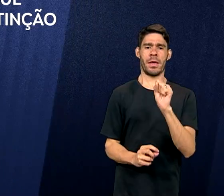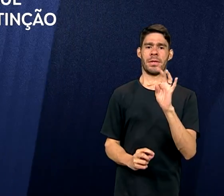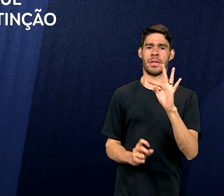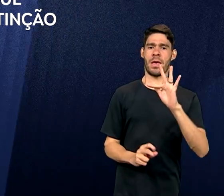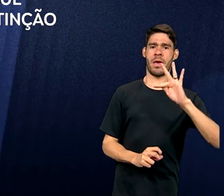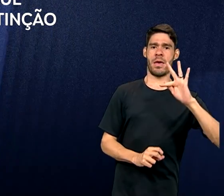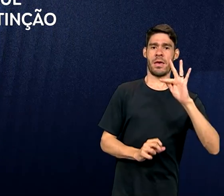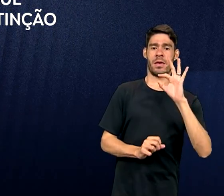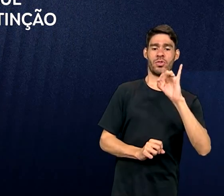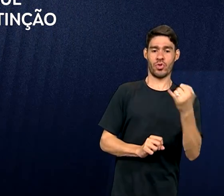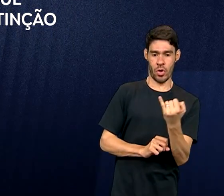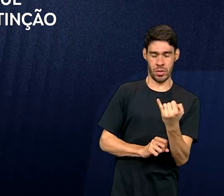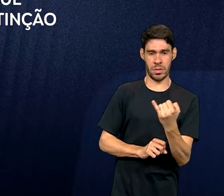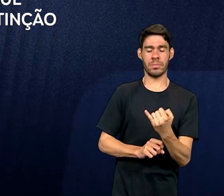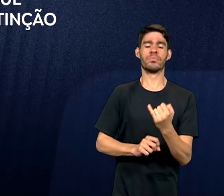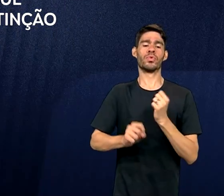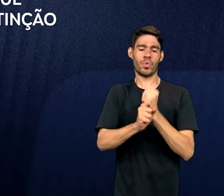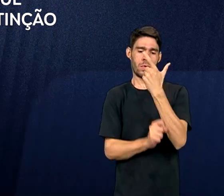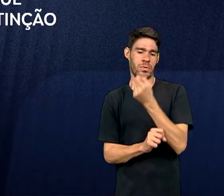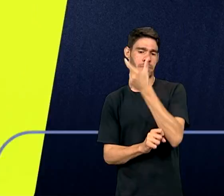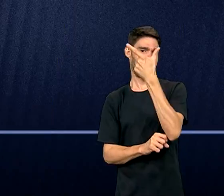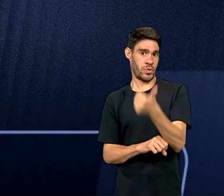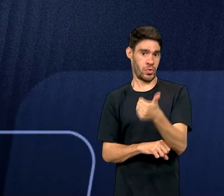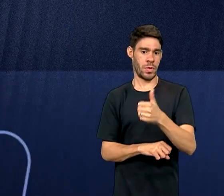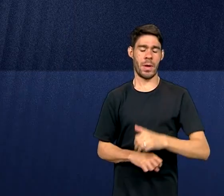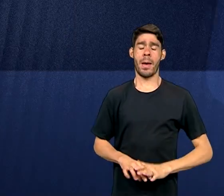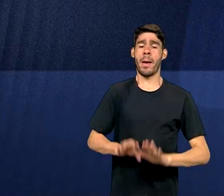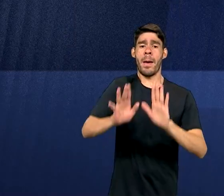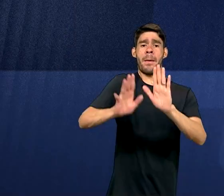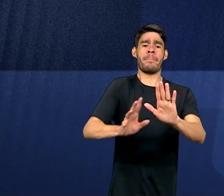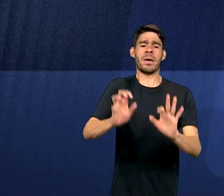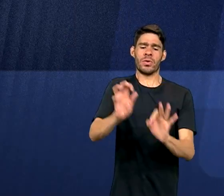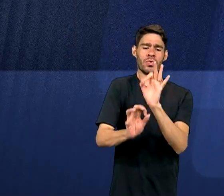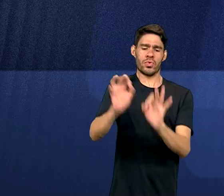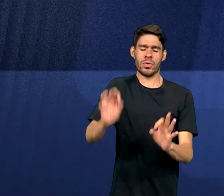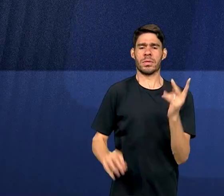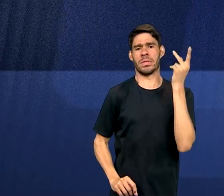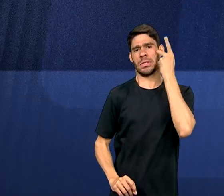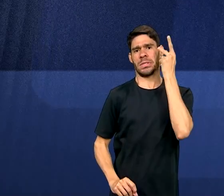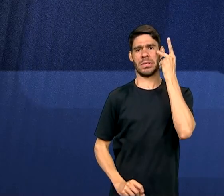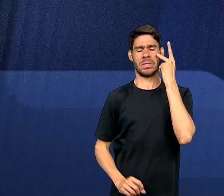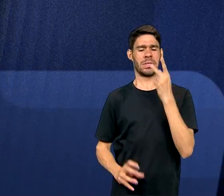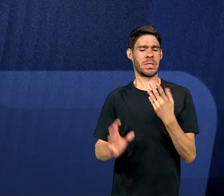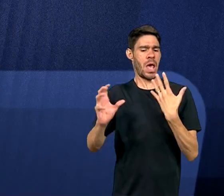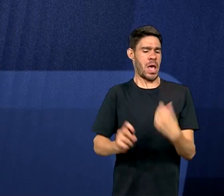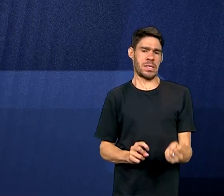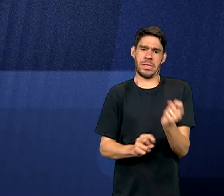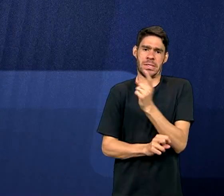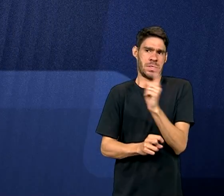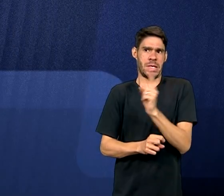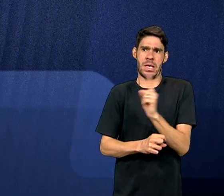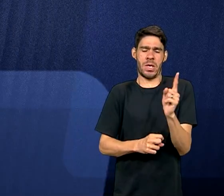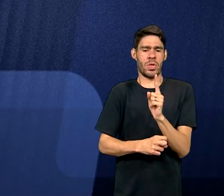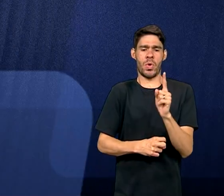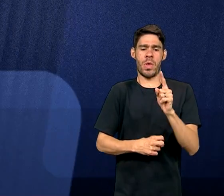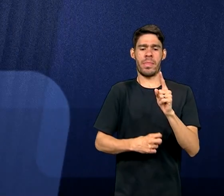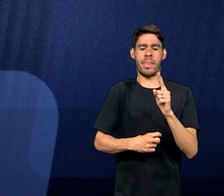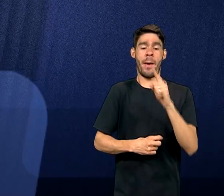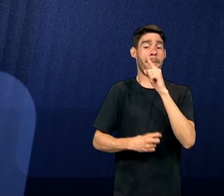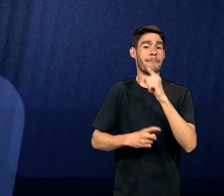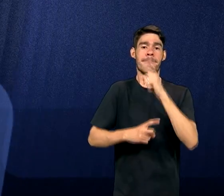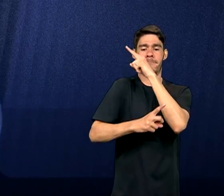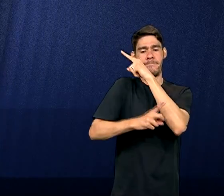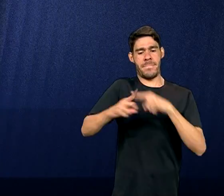Tribunal de Justiça em 2021. Mas a Justiça de São Paulo negou, em primeira instância, mais da